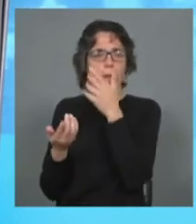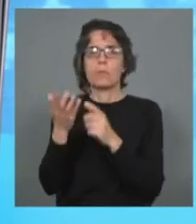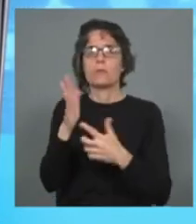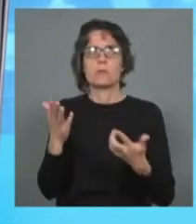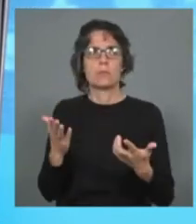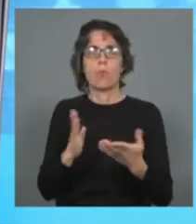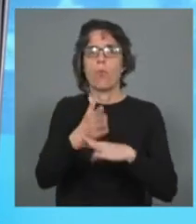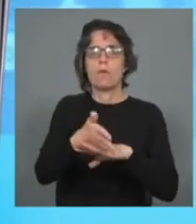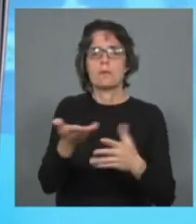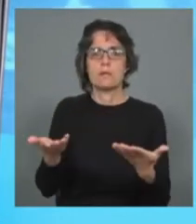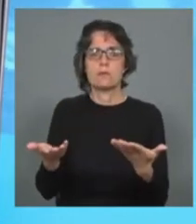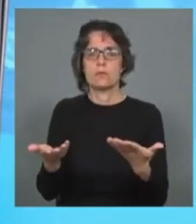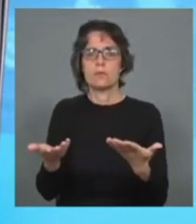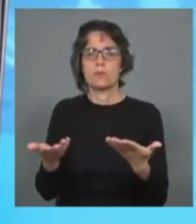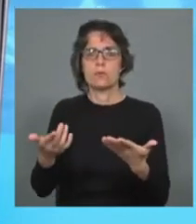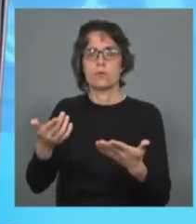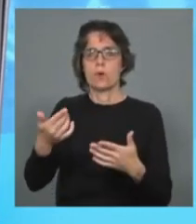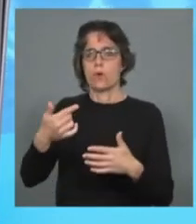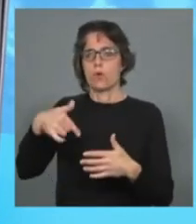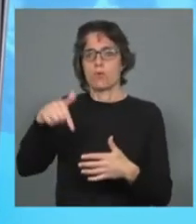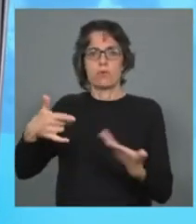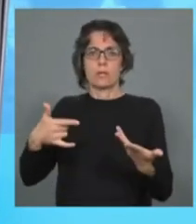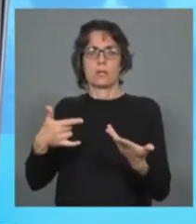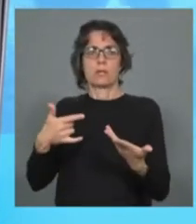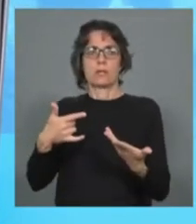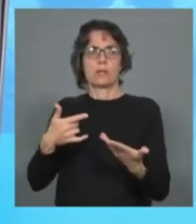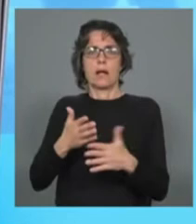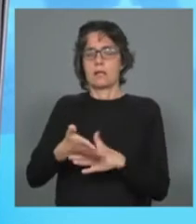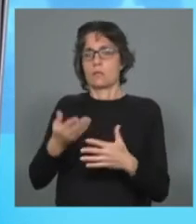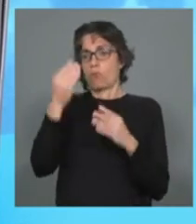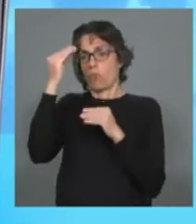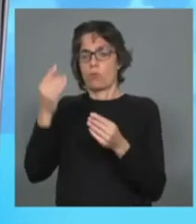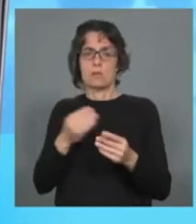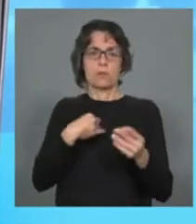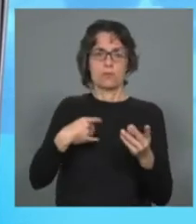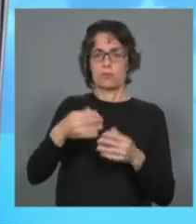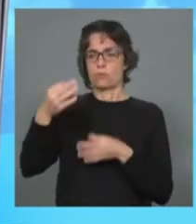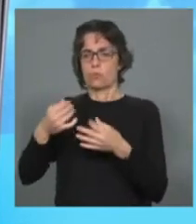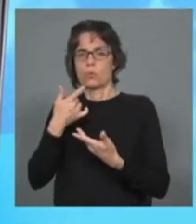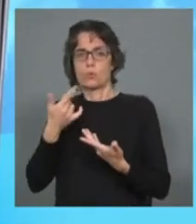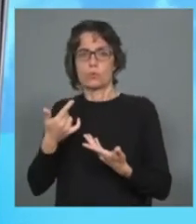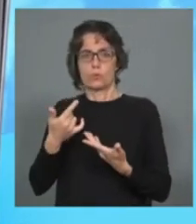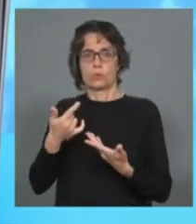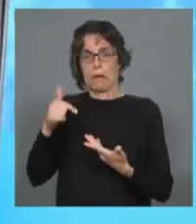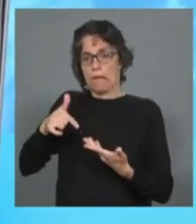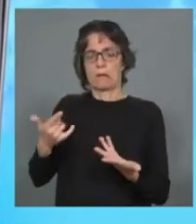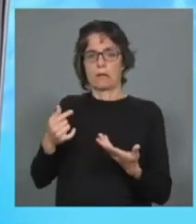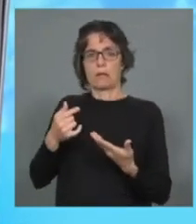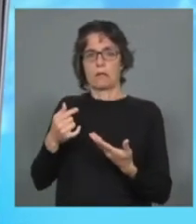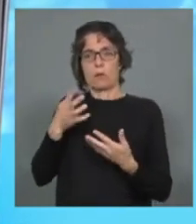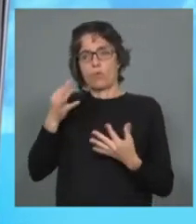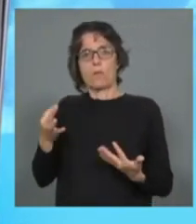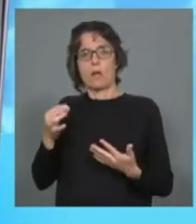a nada do que nós temos aqui como assegurado, não é? Desde a educação, saúde, justiça, tudo isso não existe neste momento